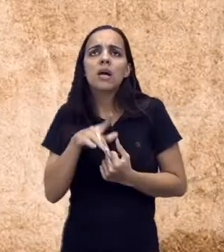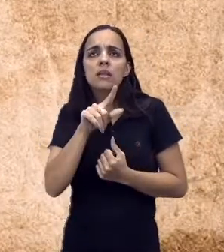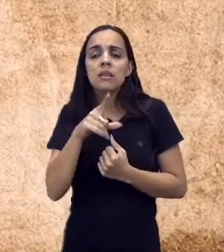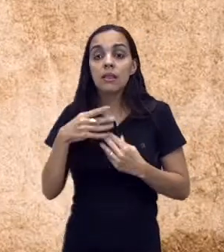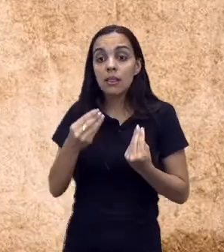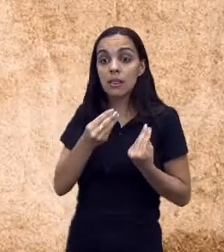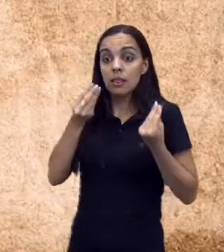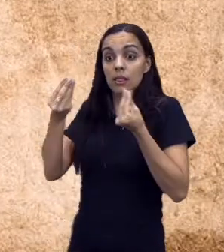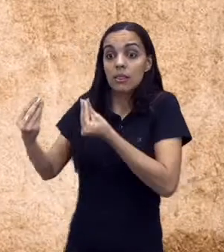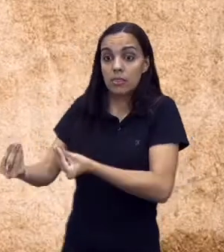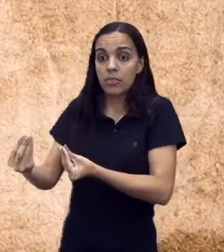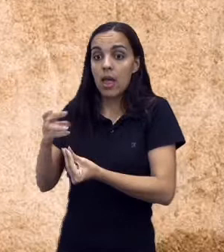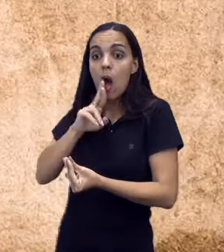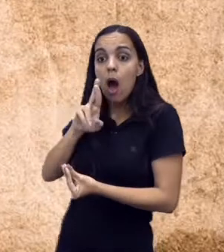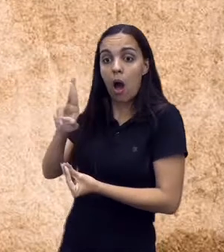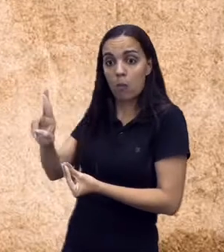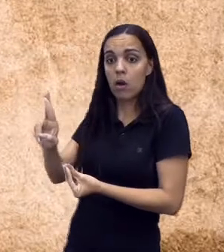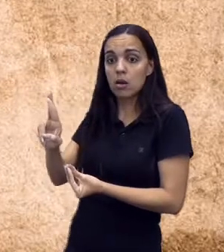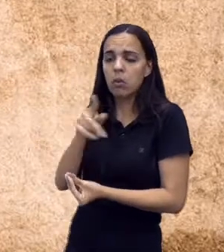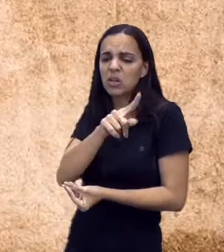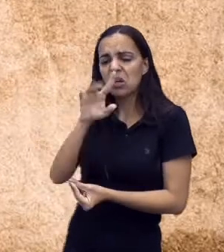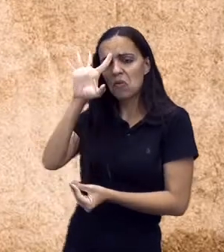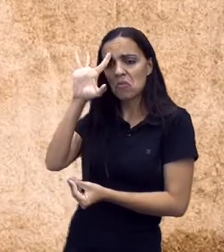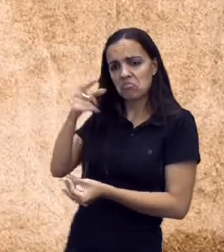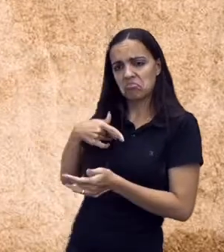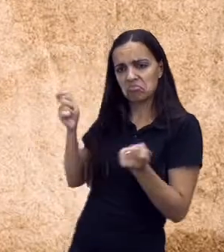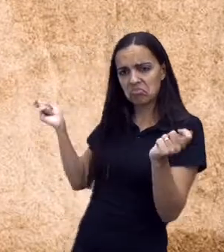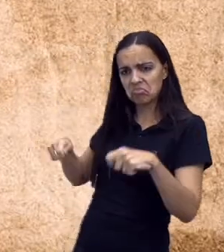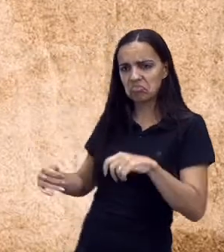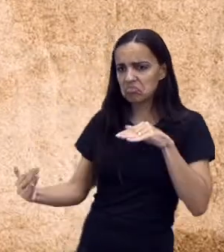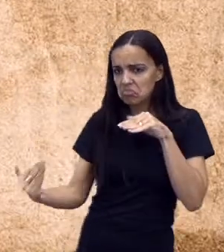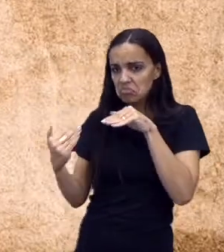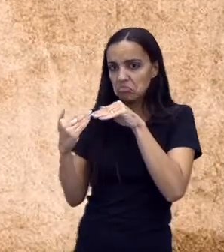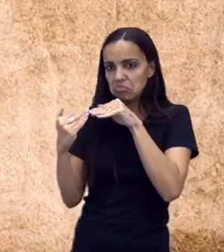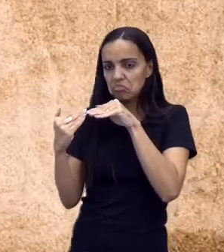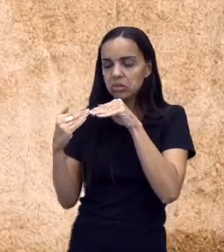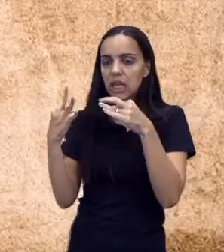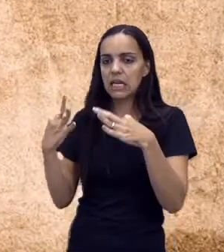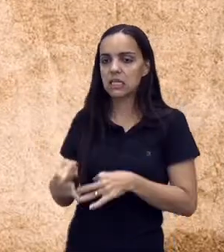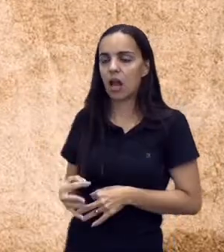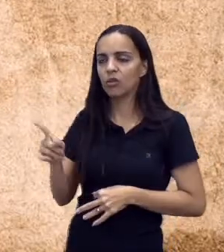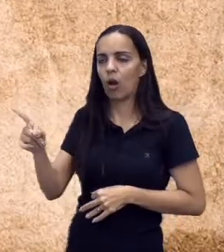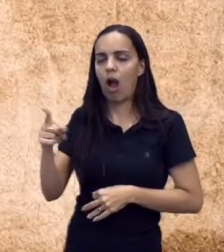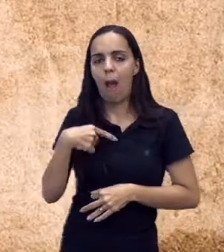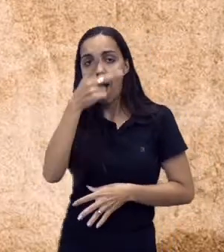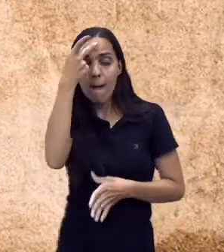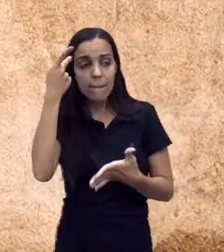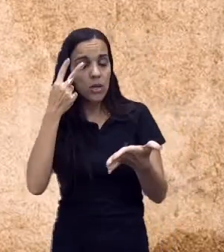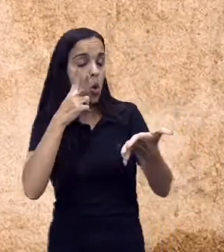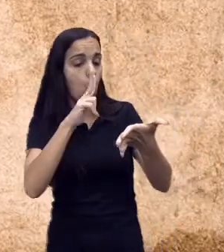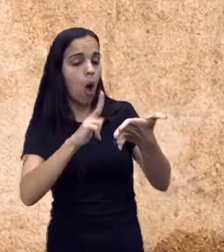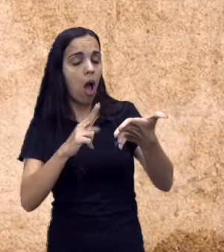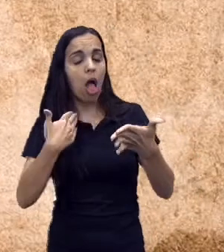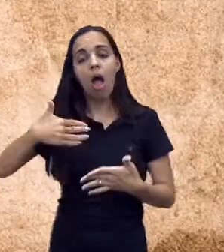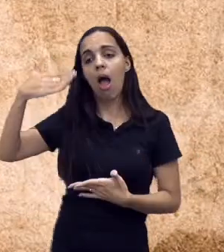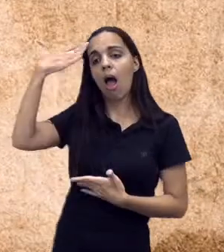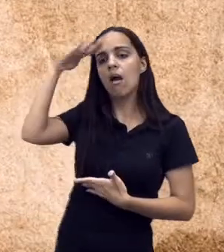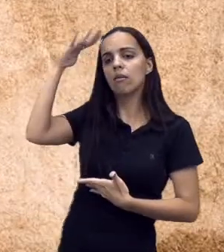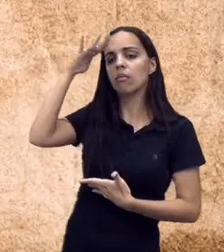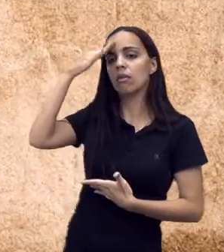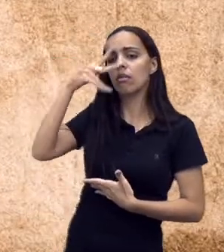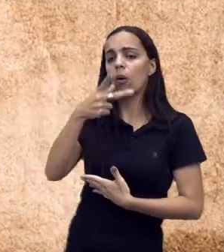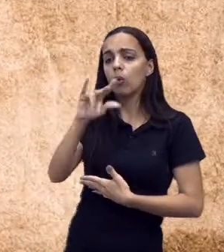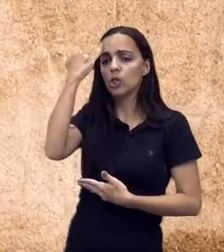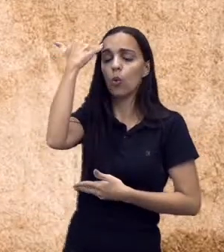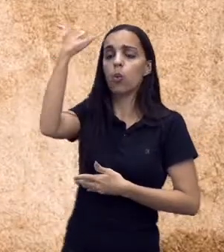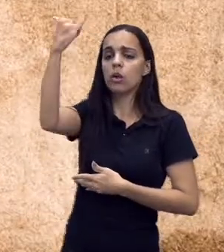E por fim, vocês vão escrever a despedida. Nunca se esqueçam da formalidade. E